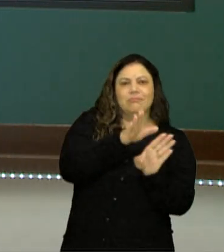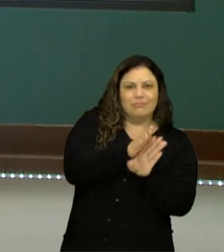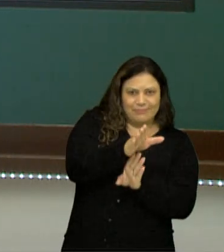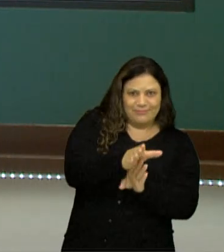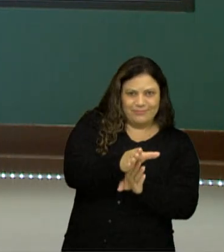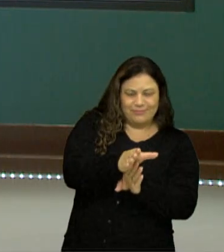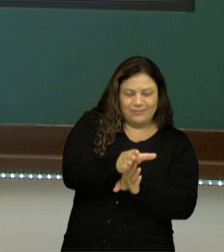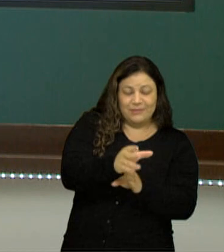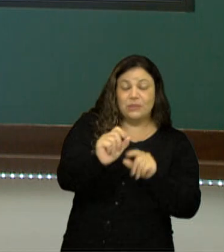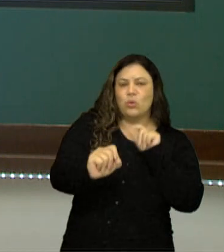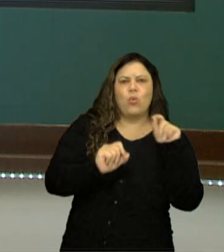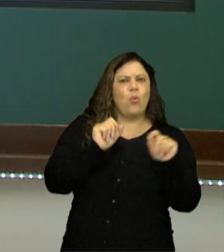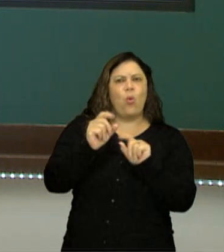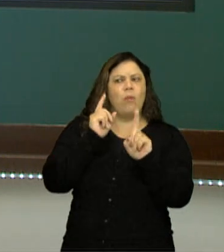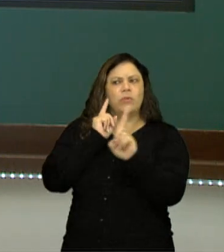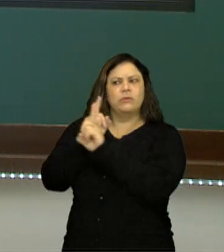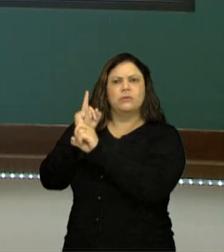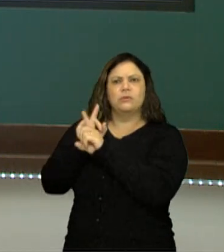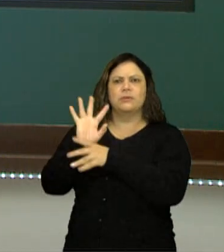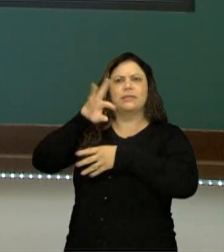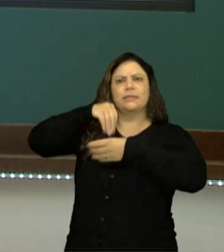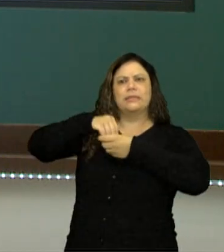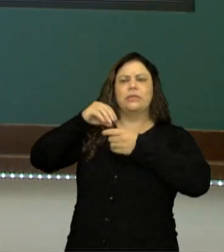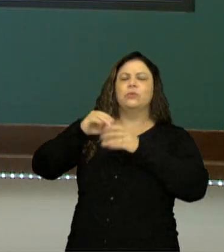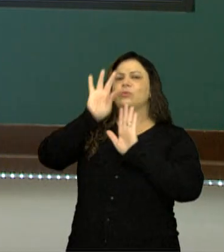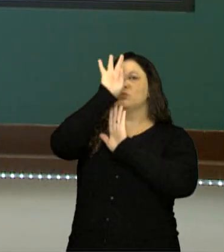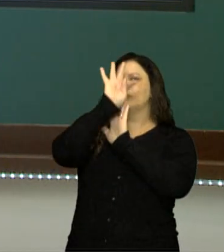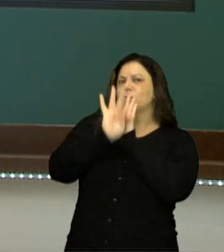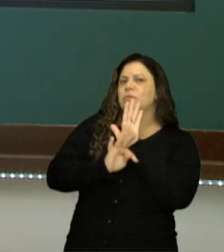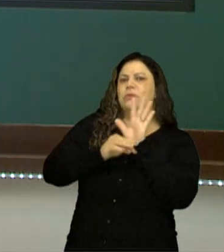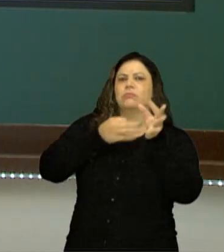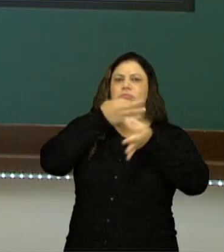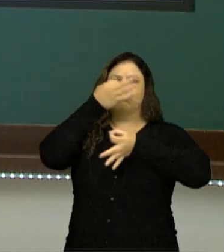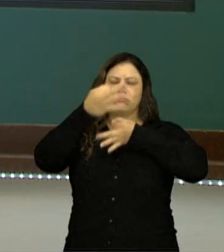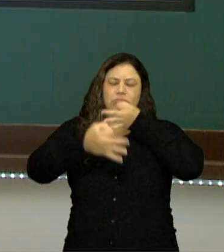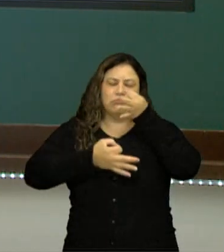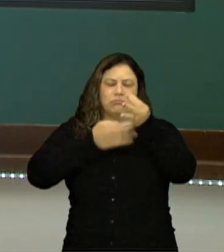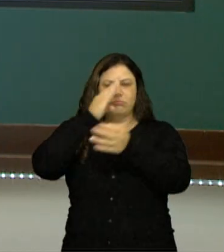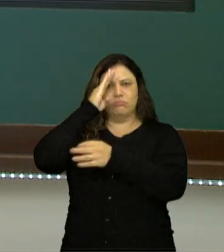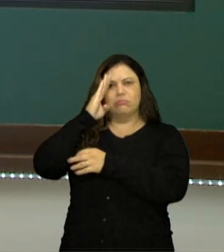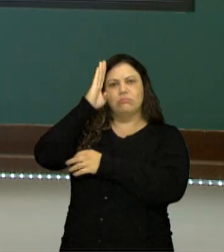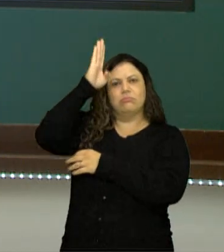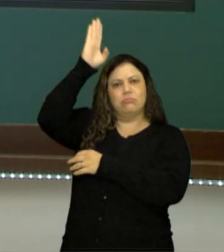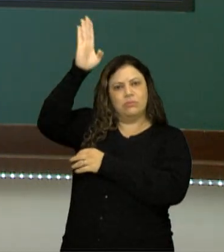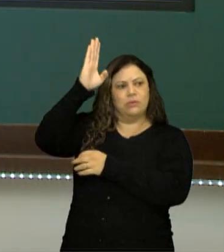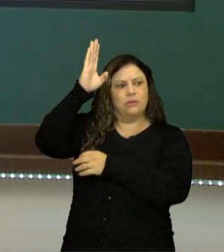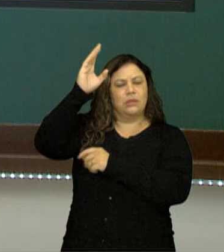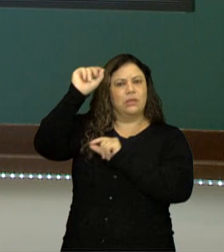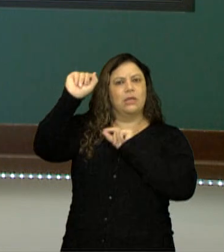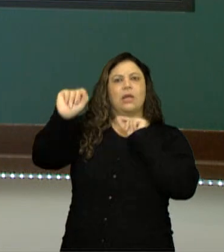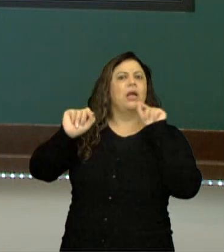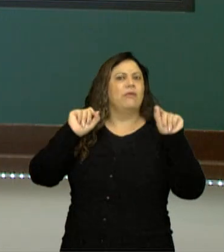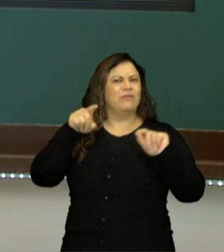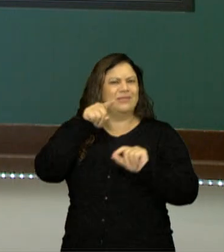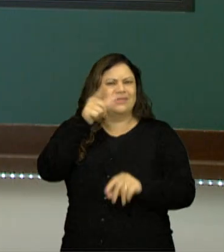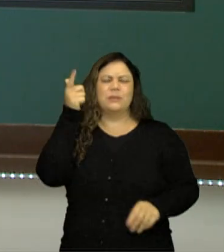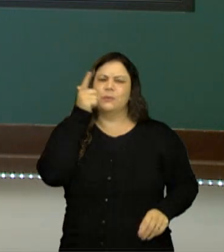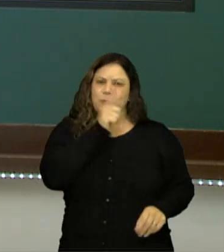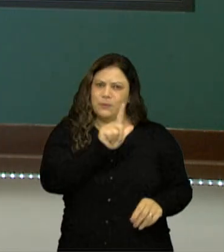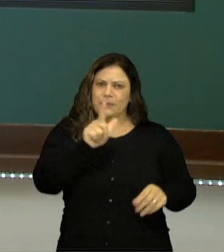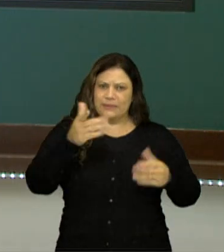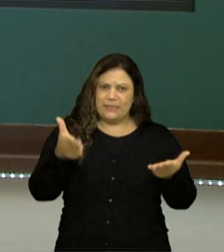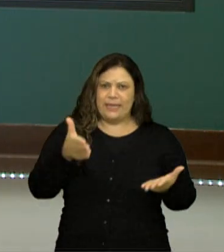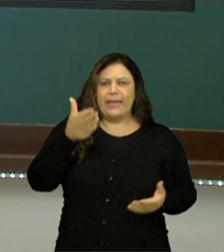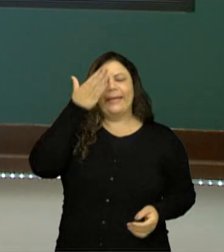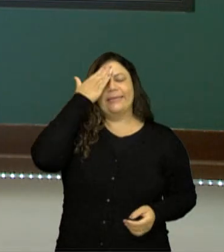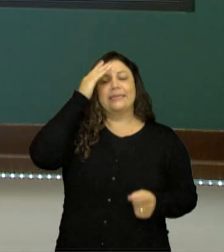E como encontrar dentro de um texto argumentos e evidências que os apoiam? Você consegue? Você